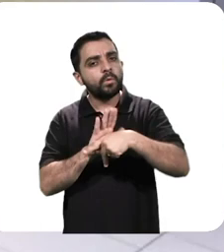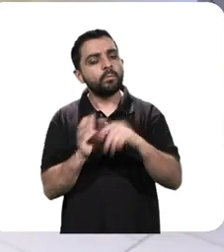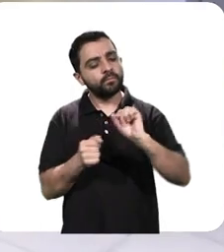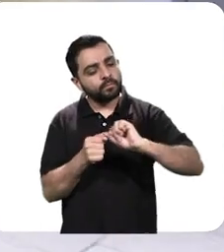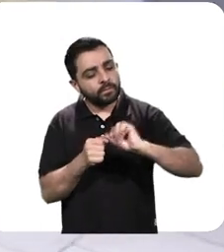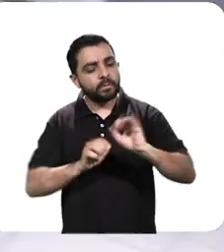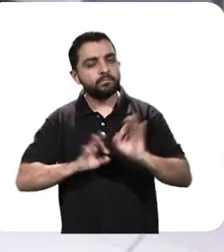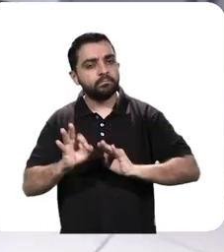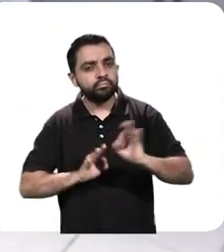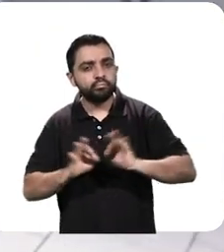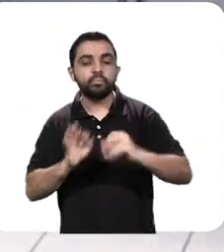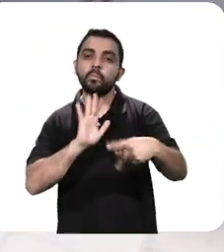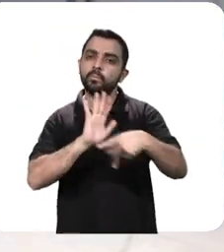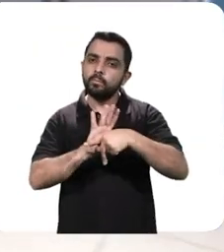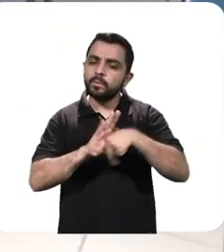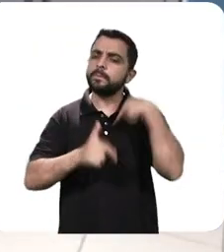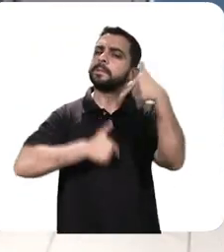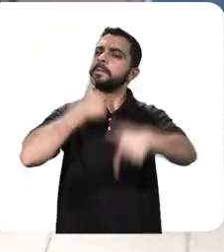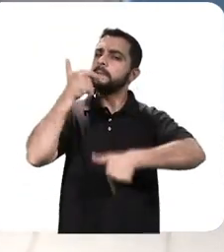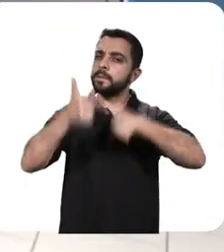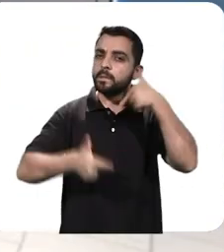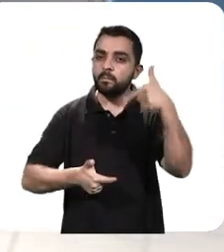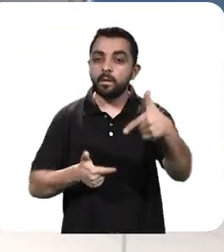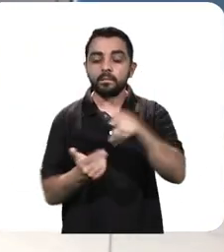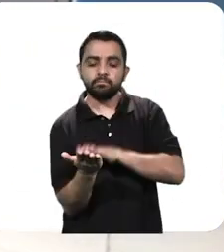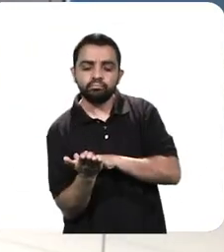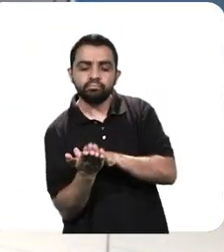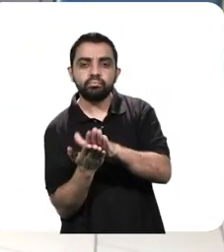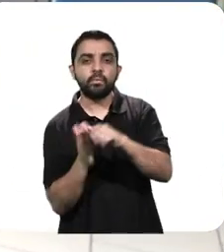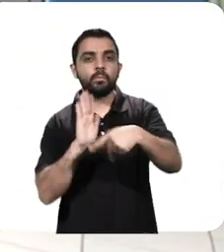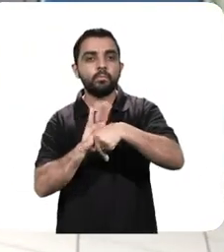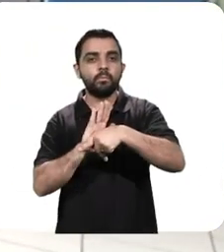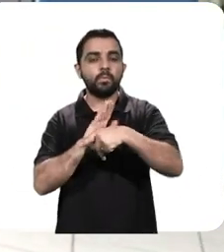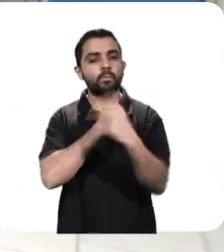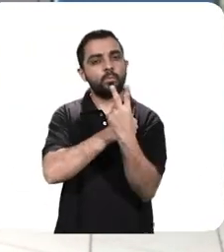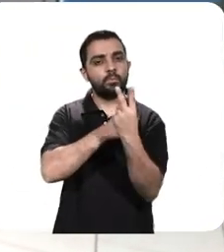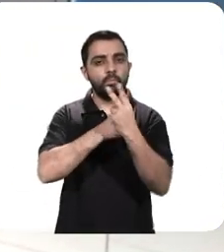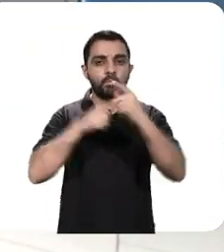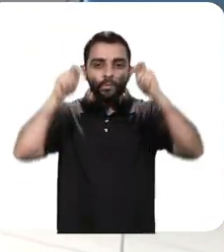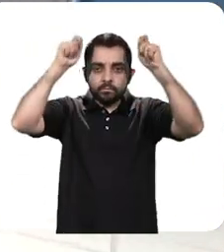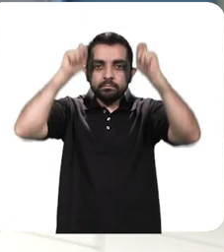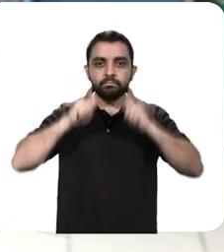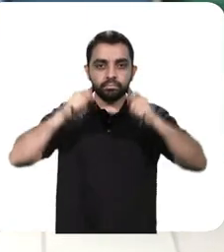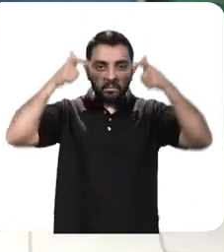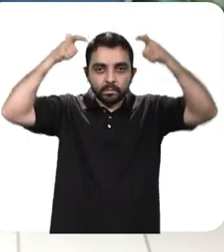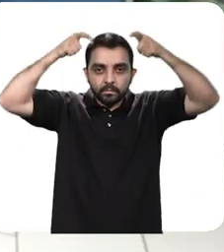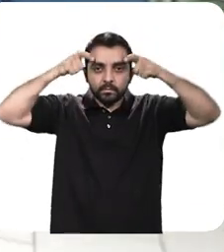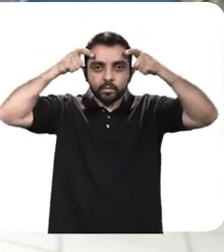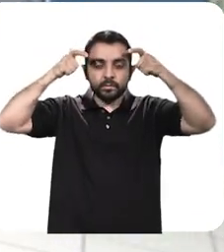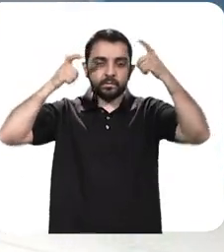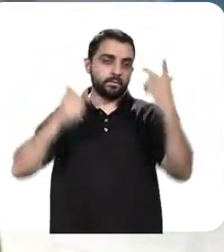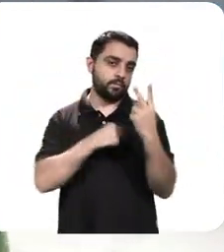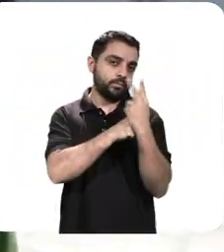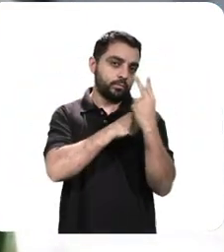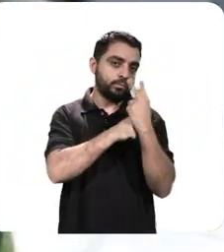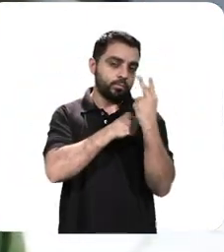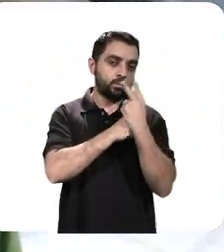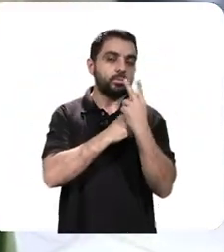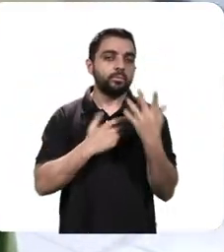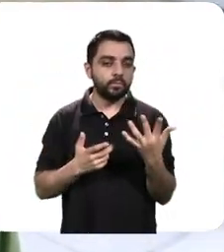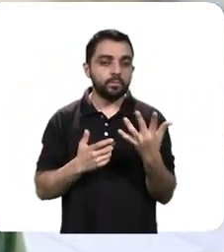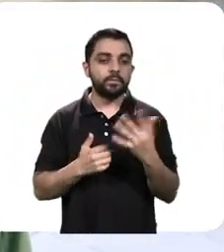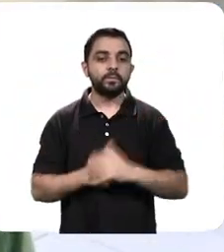laboratório, onde a gente está trabalhando pesado na questão da impressão das máscaras, das máscaras de